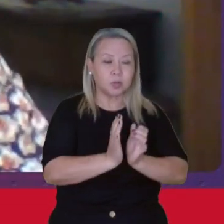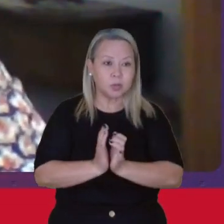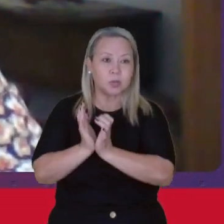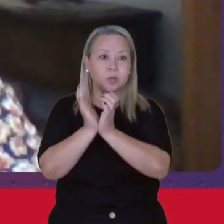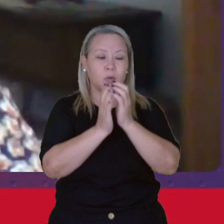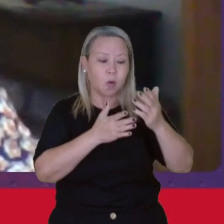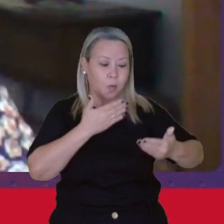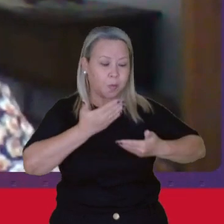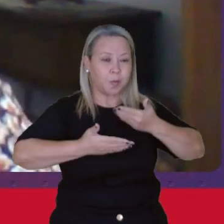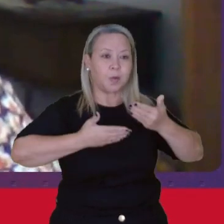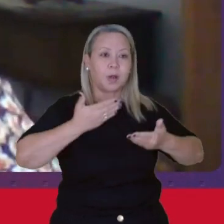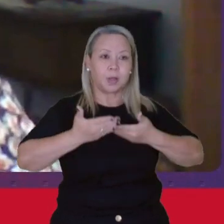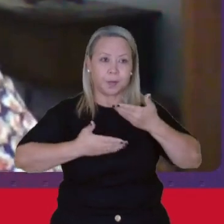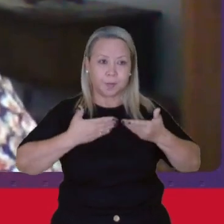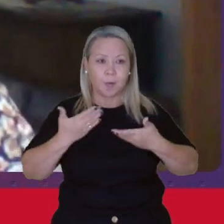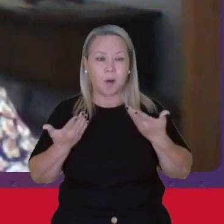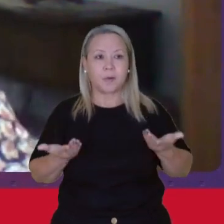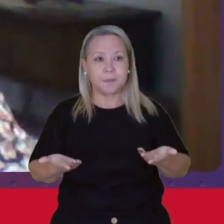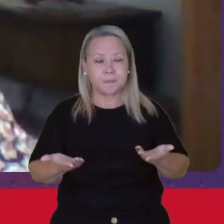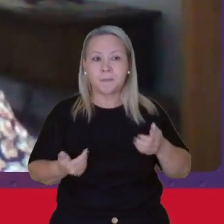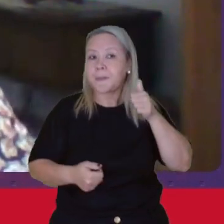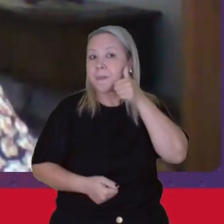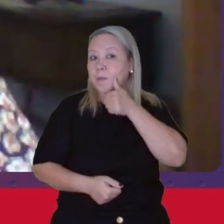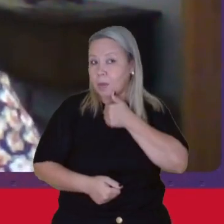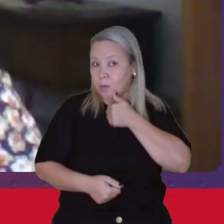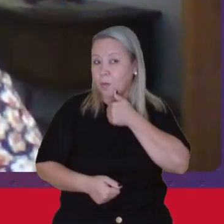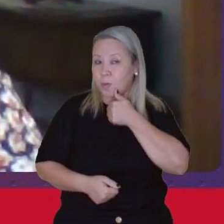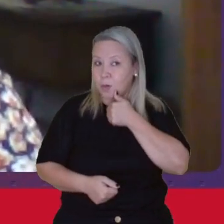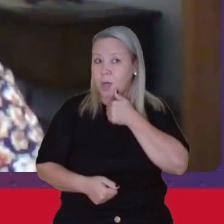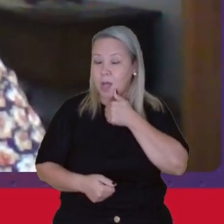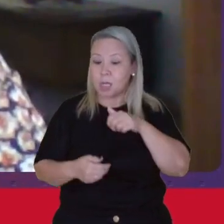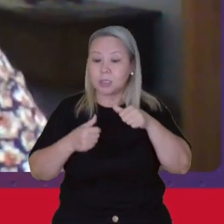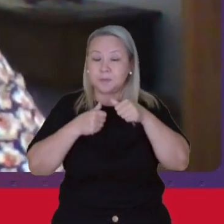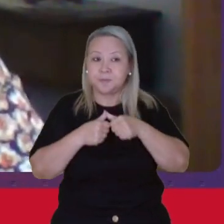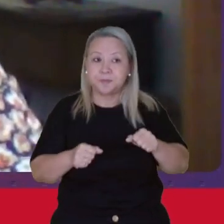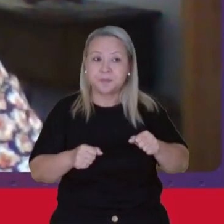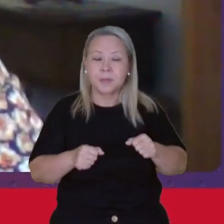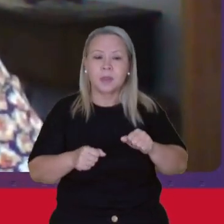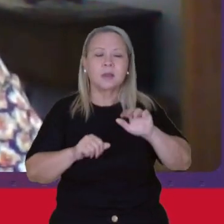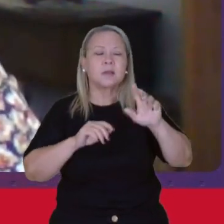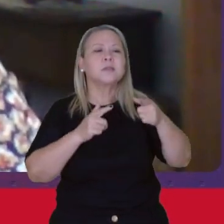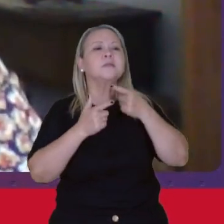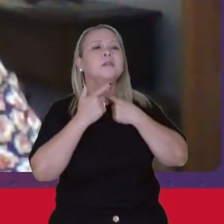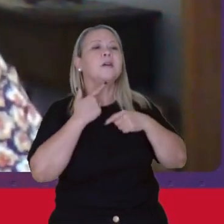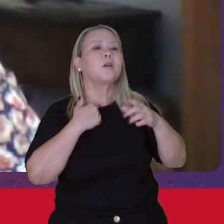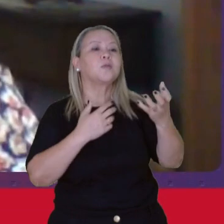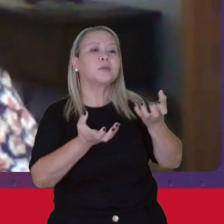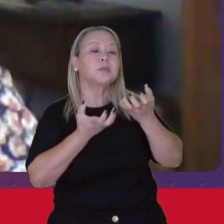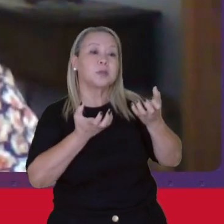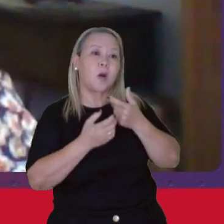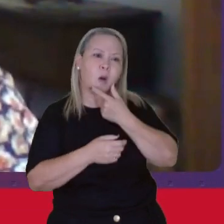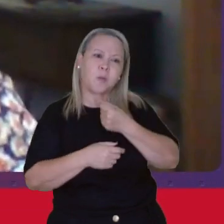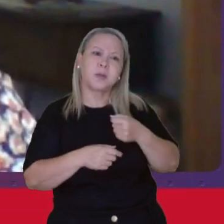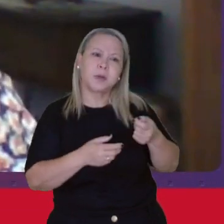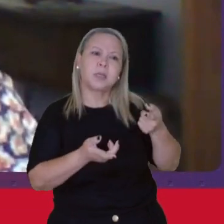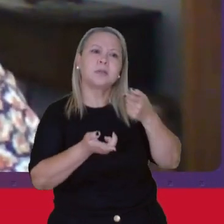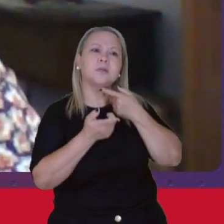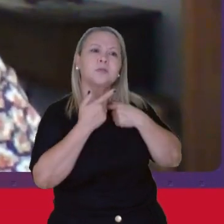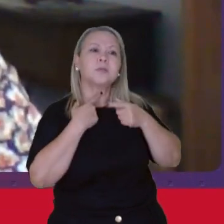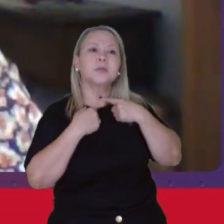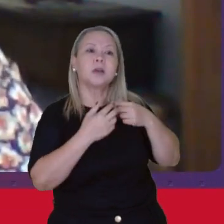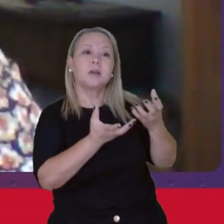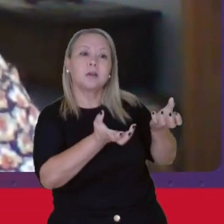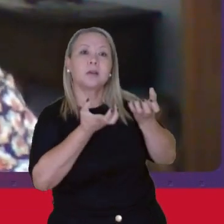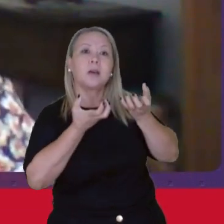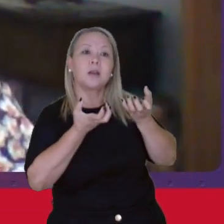envolvem mulheres Que estão em busca Mais homens também, mas principalmente mulheres